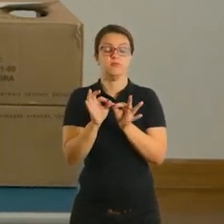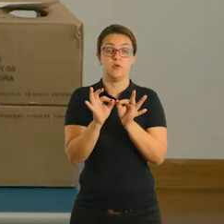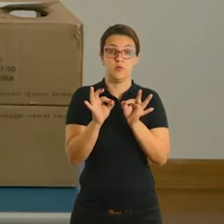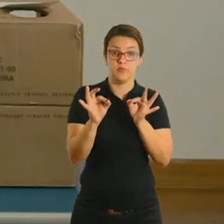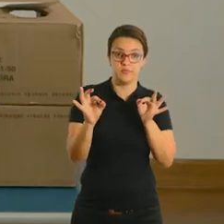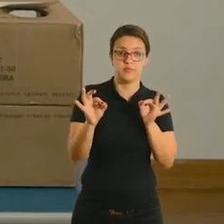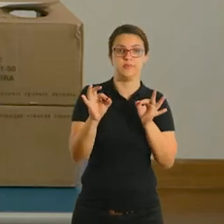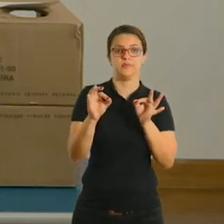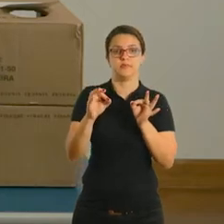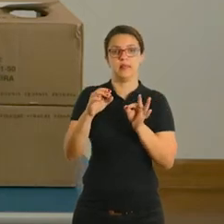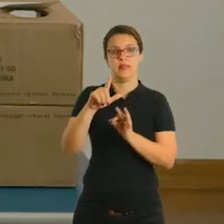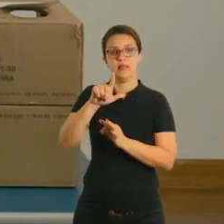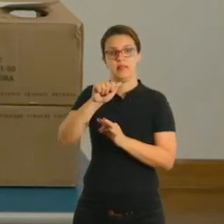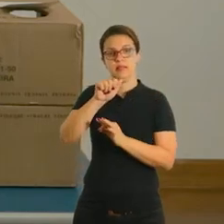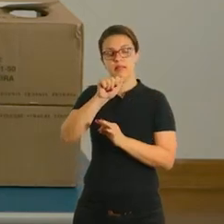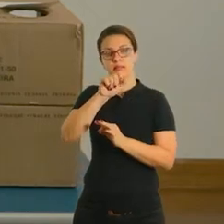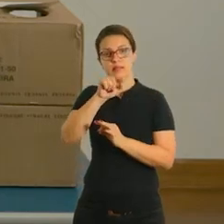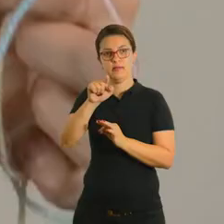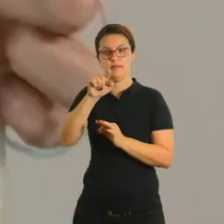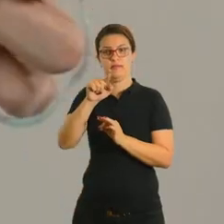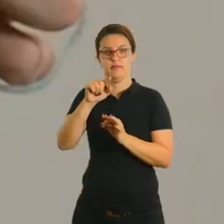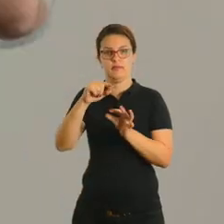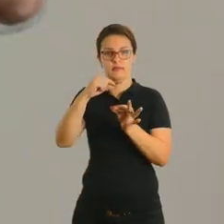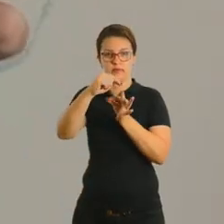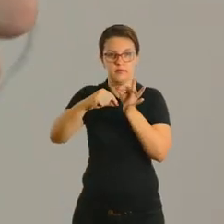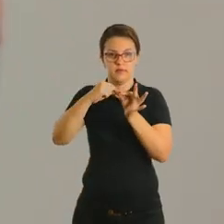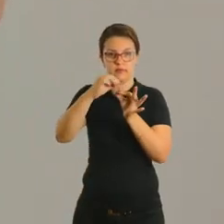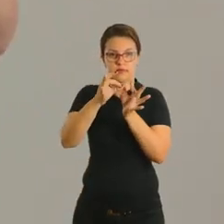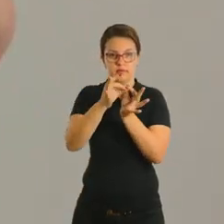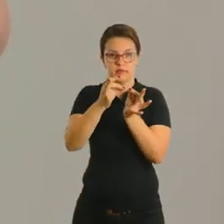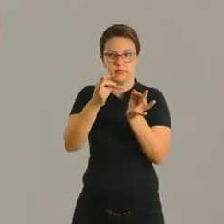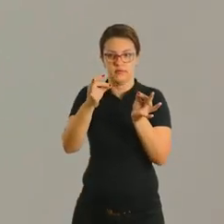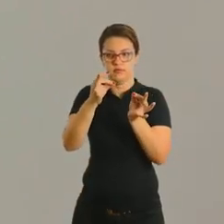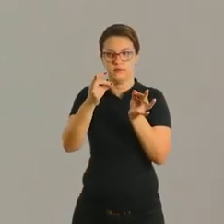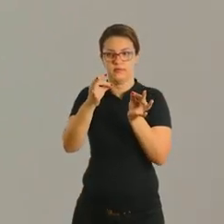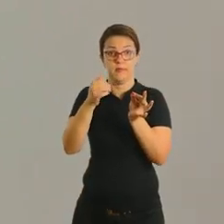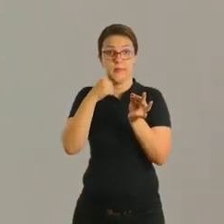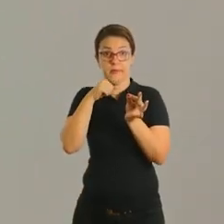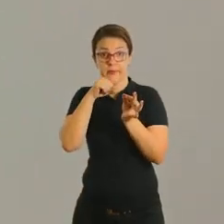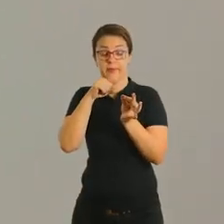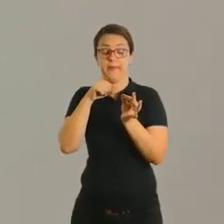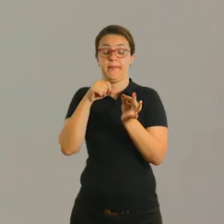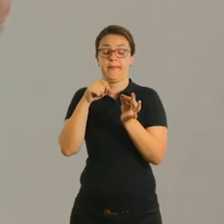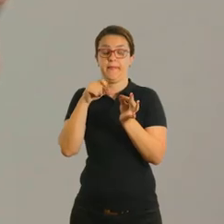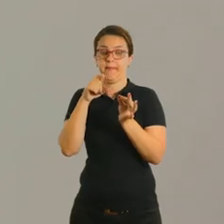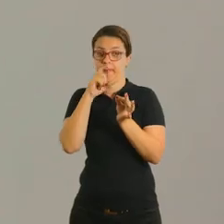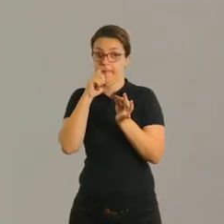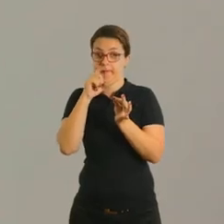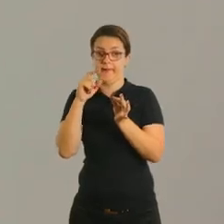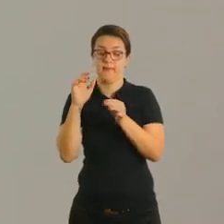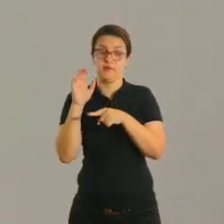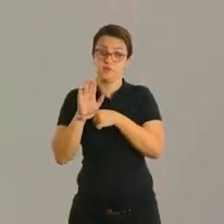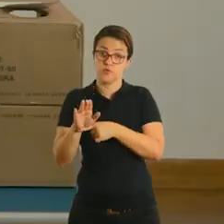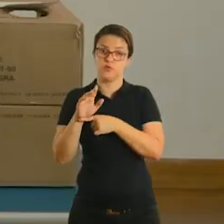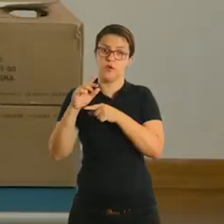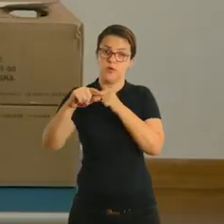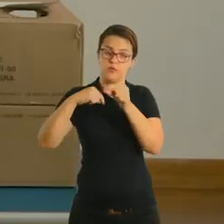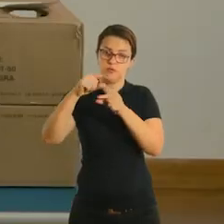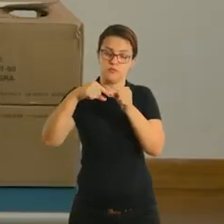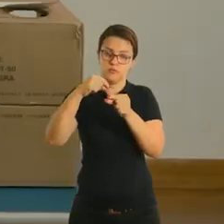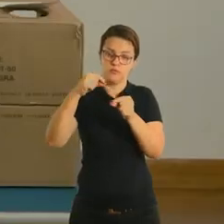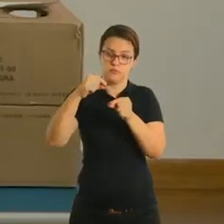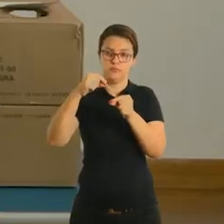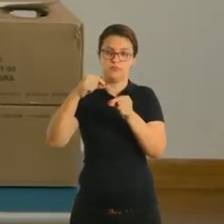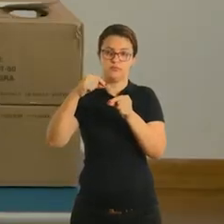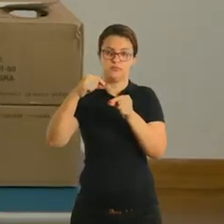e o papai vai passar um prego quente para atravessar a bolinha e você vai passar o cordãozinho e dar um nozinho para a bolinha não